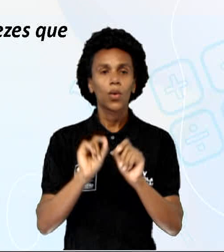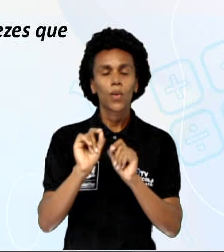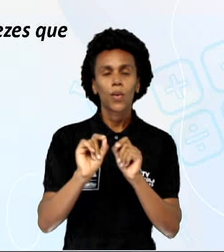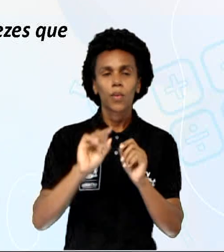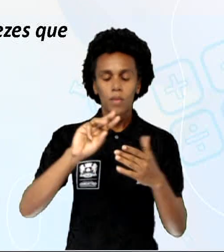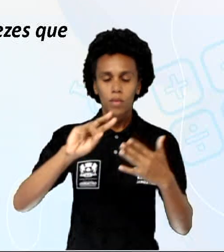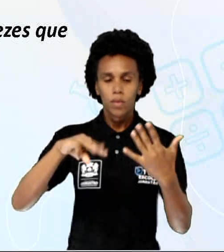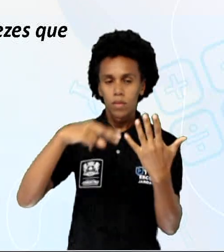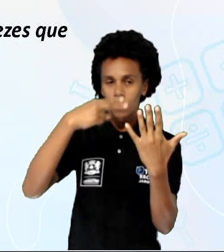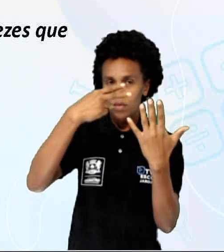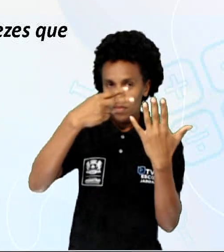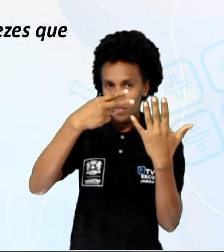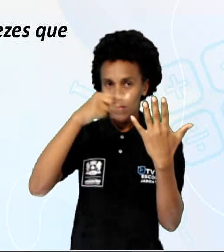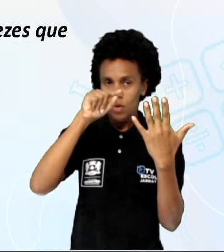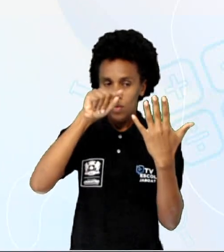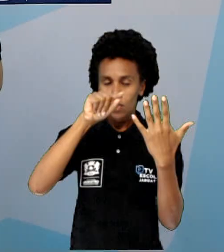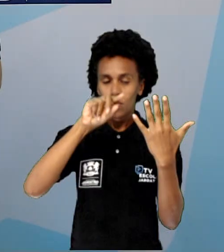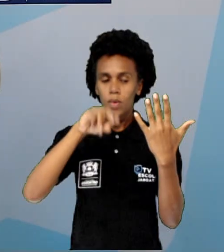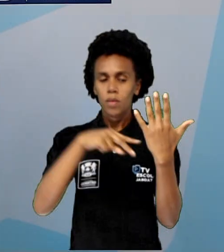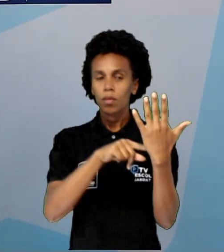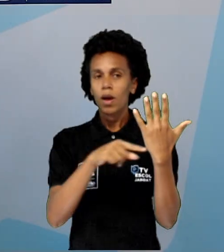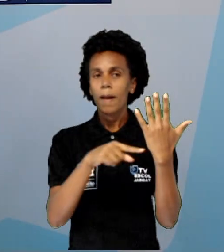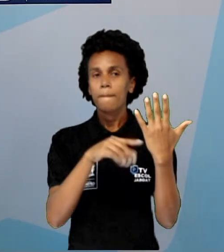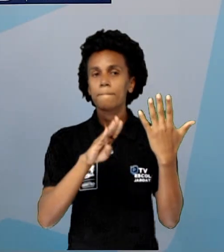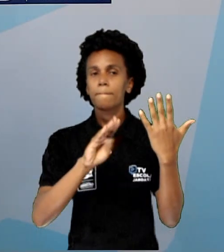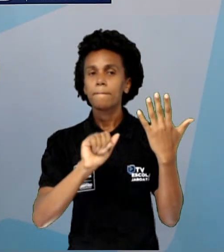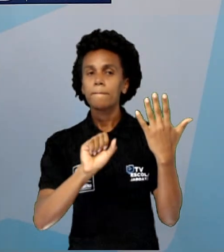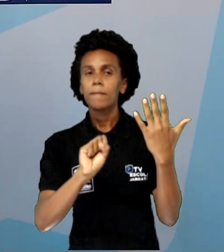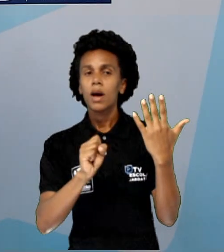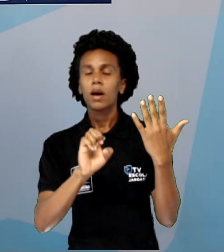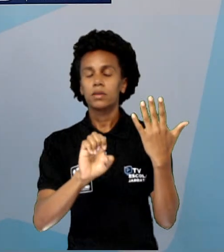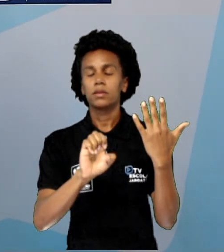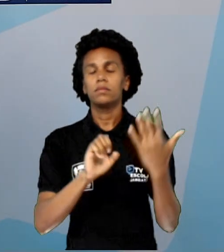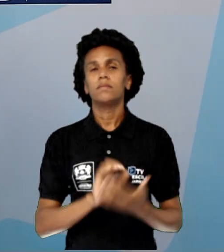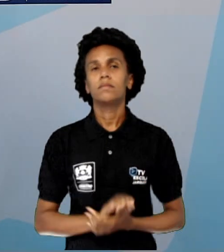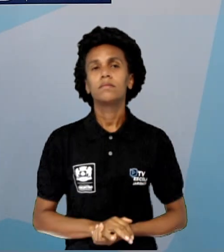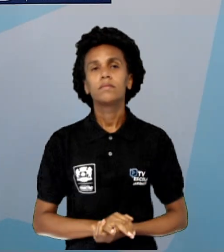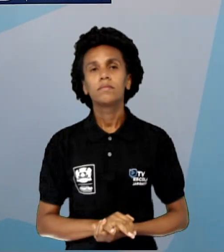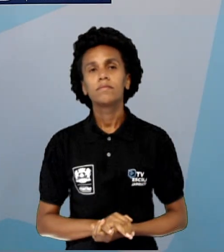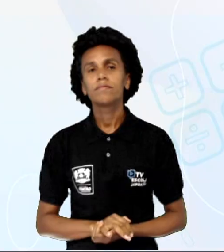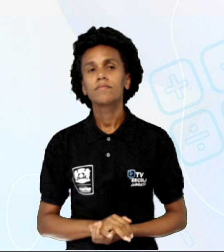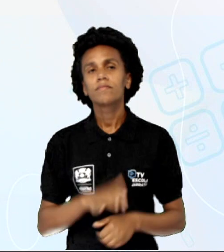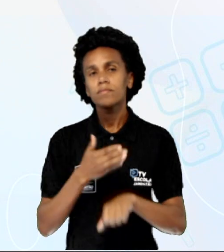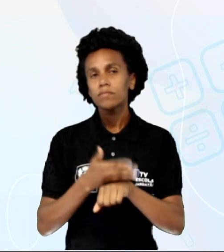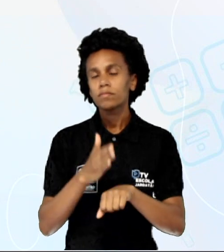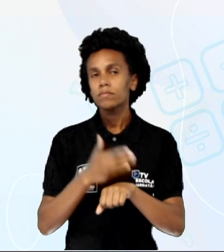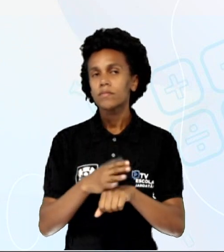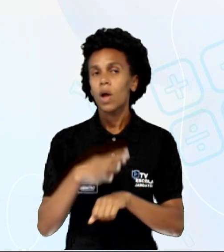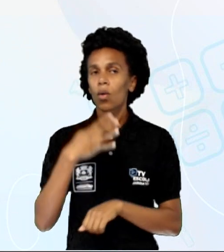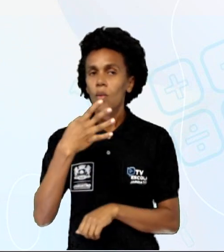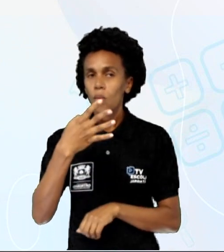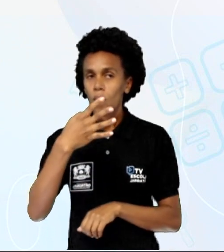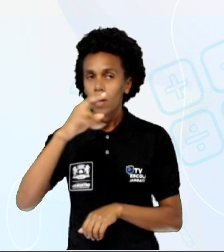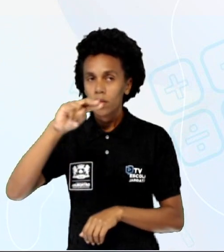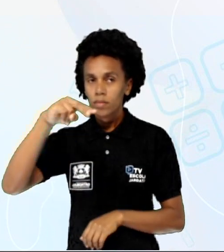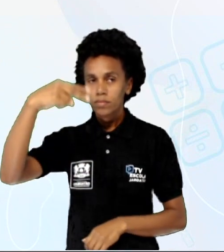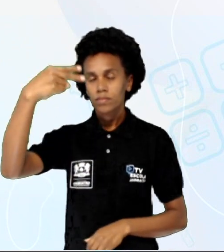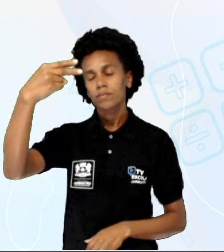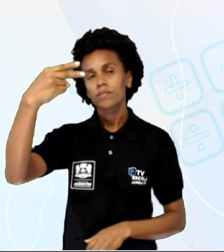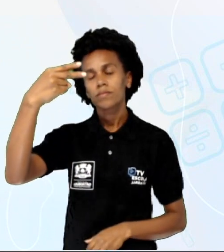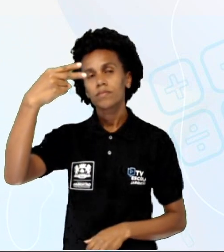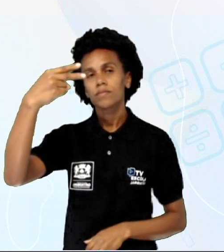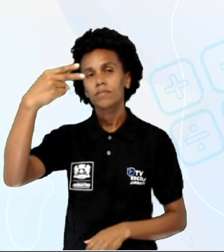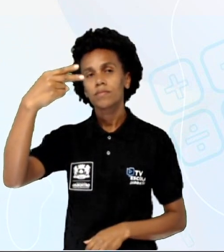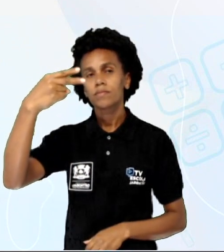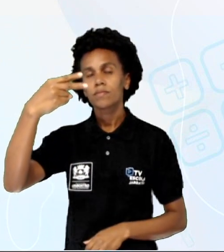tá bom? Não se confunde com essa ideia. Então, vamos praticar aqui, ó. 4 elevado a 2, a gente vai